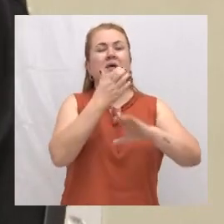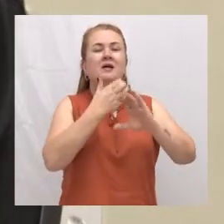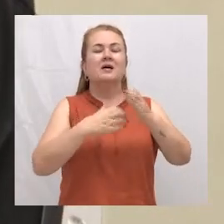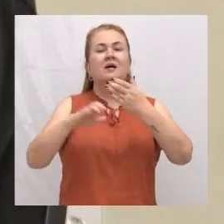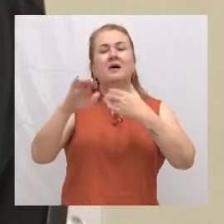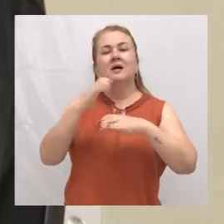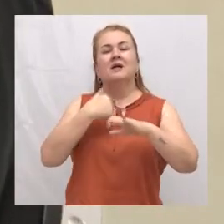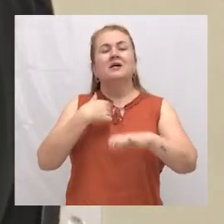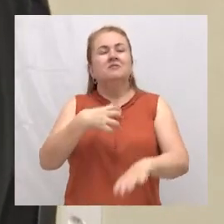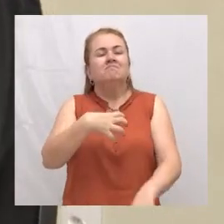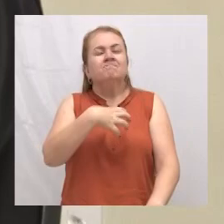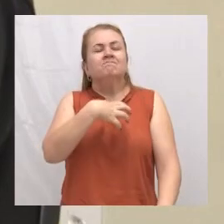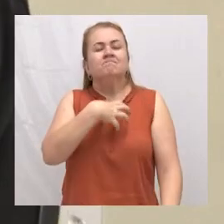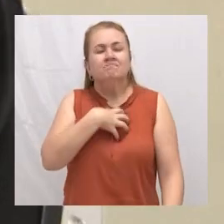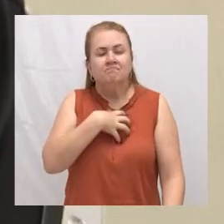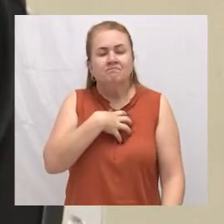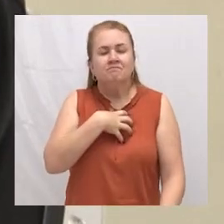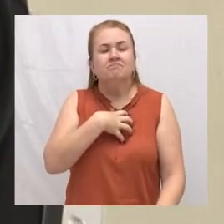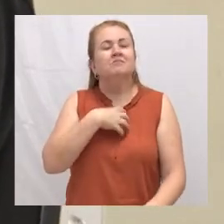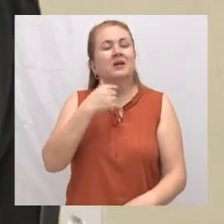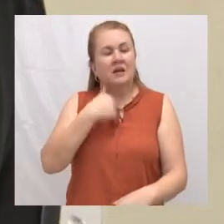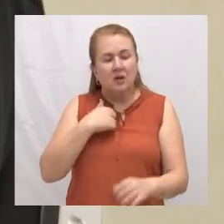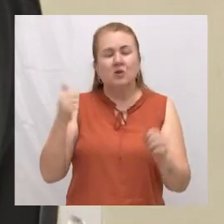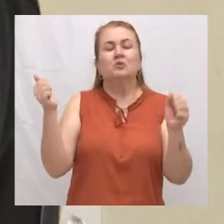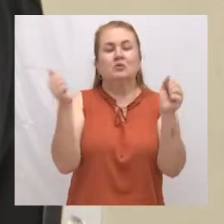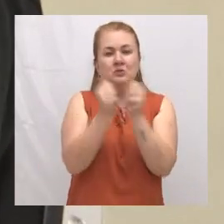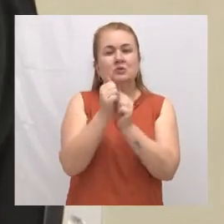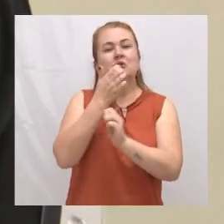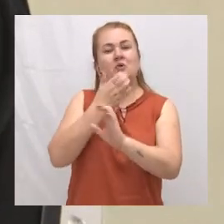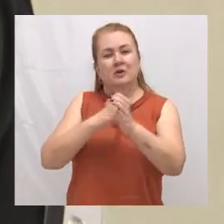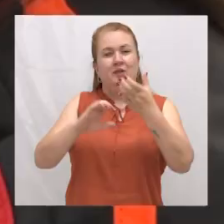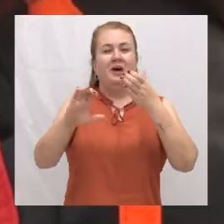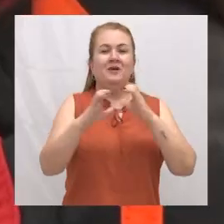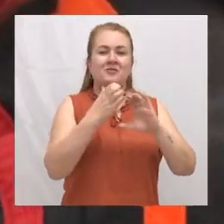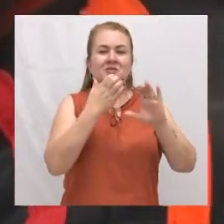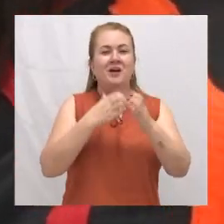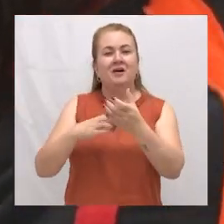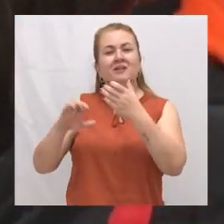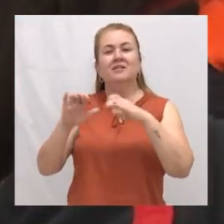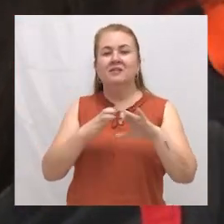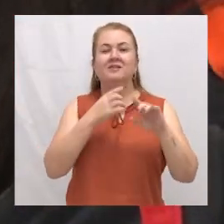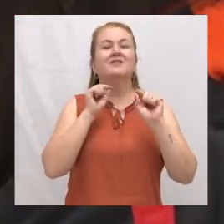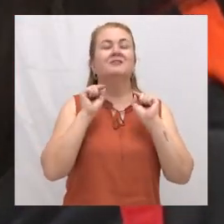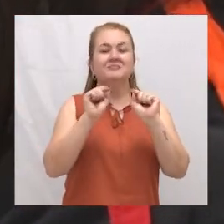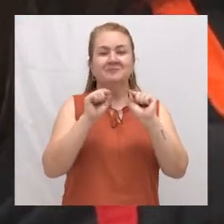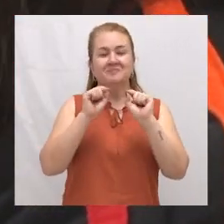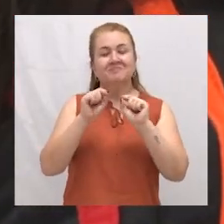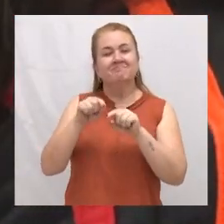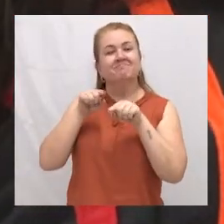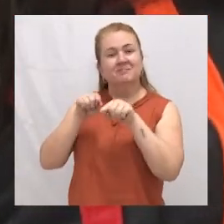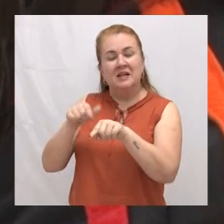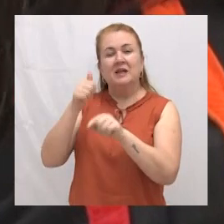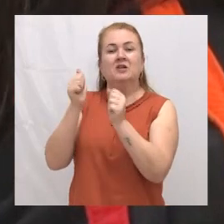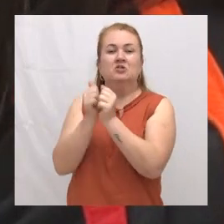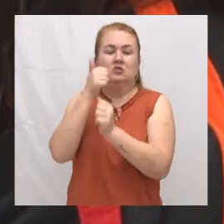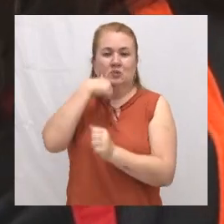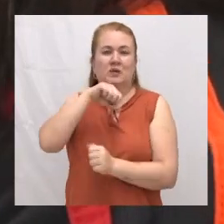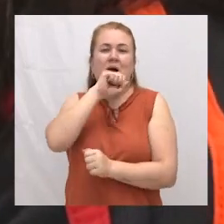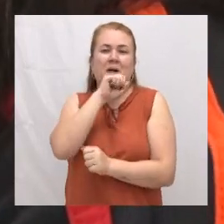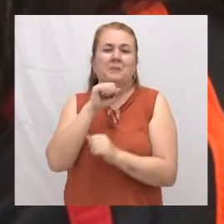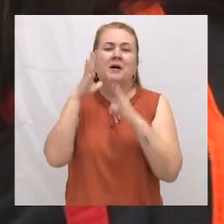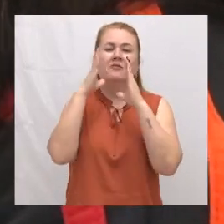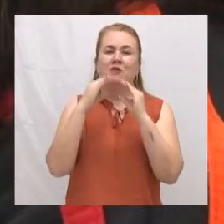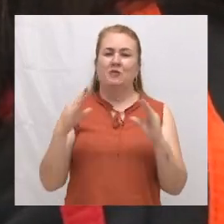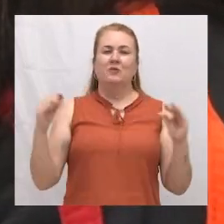muito, que mexe muito comigo. E eu comecei a cantar um louvor com ele. E onde ele e a mãe ficam tranquilos. Aí,